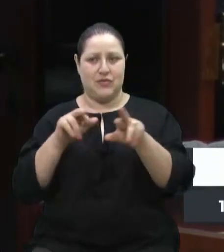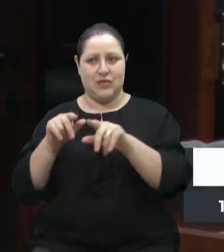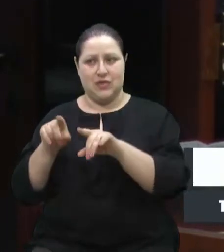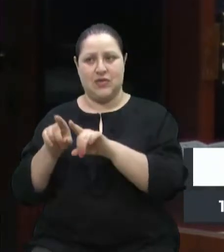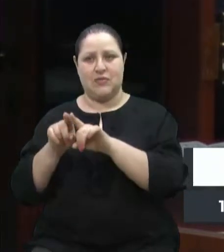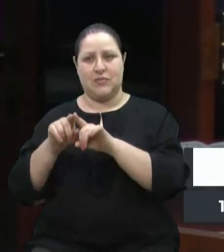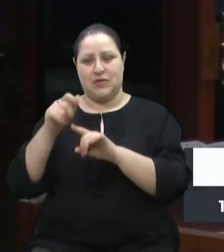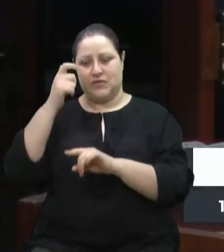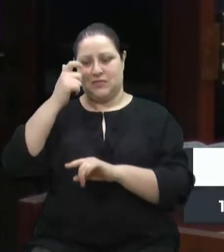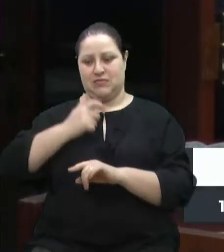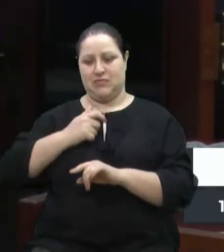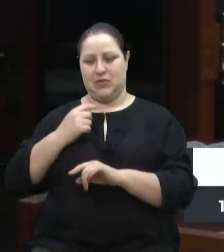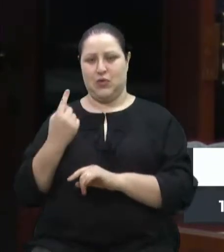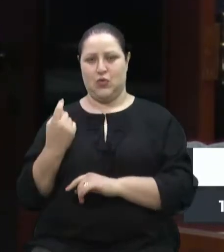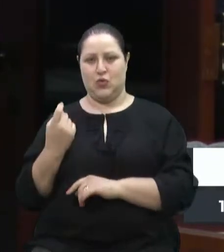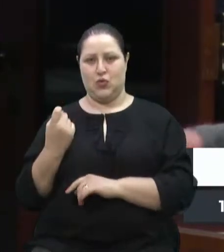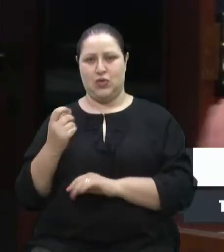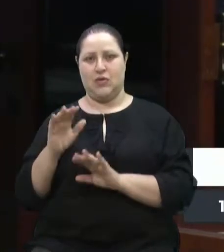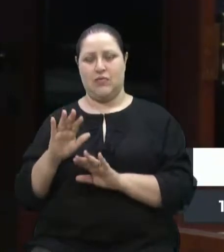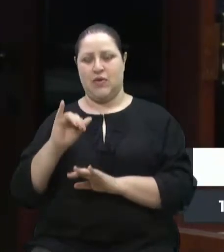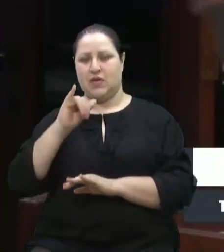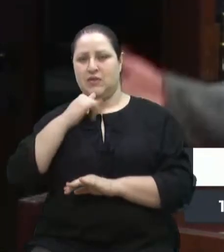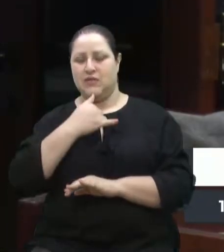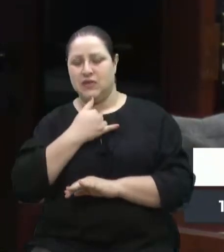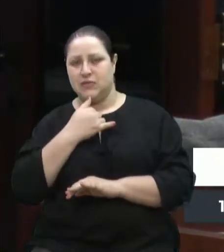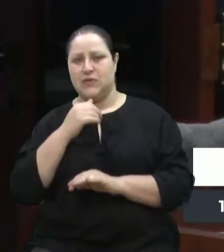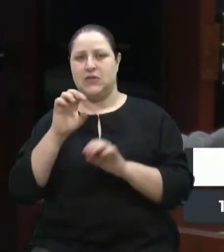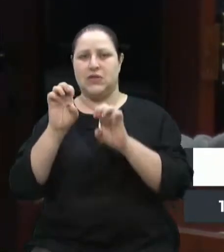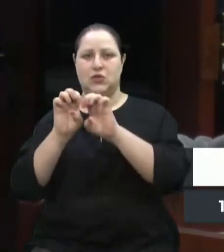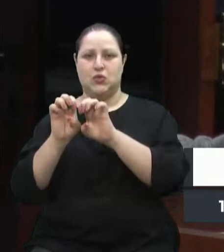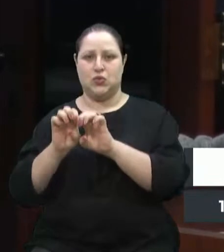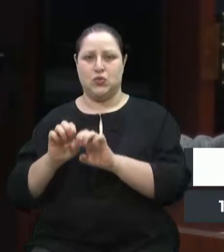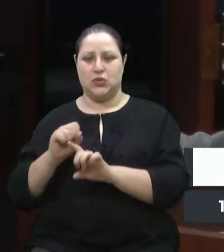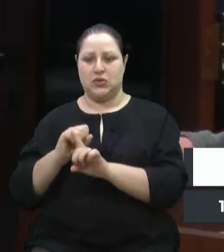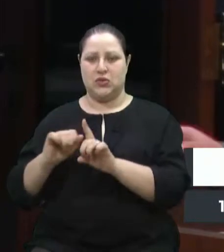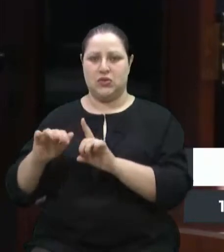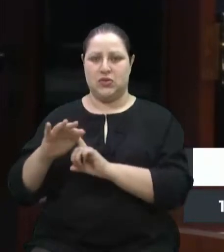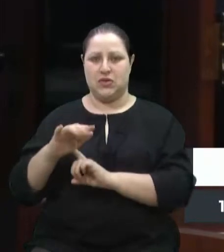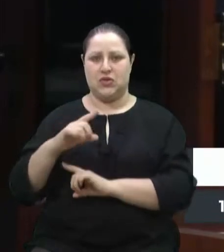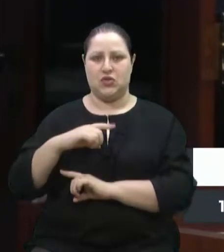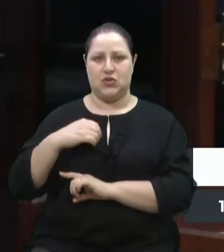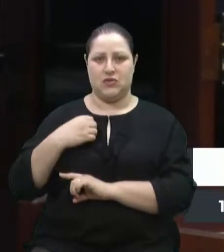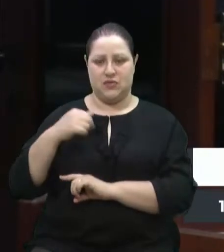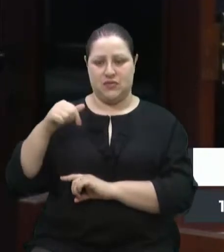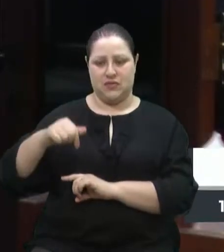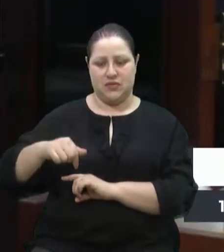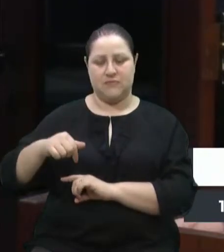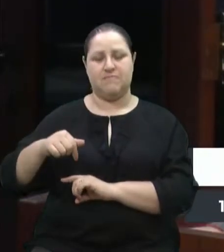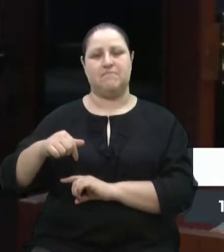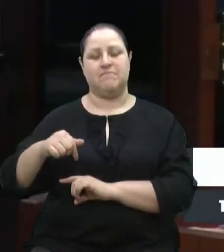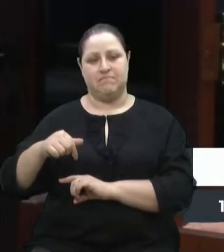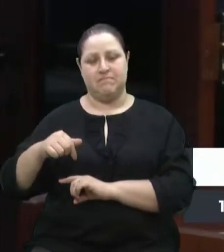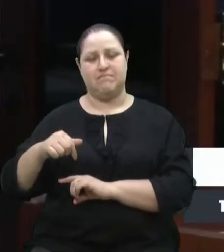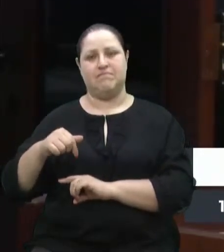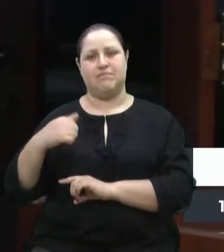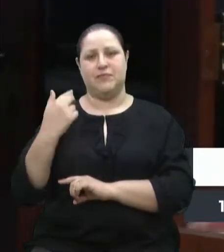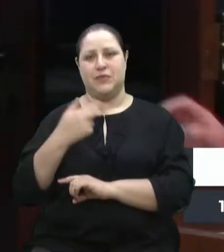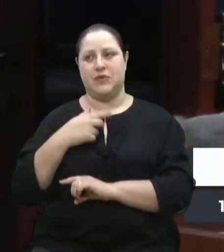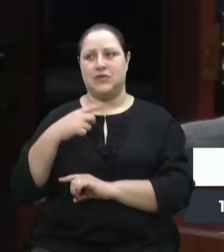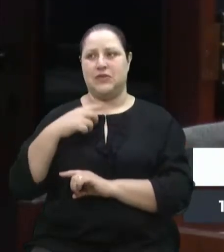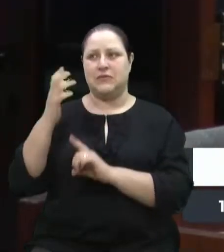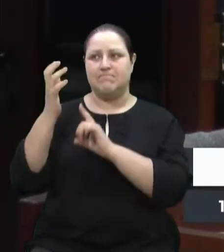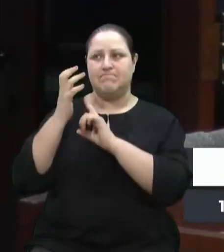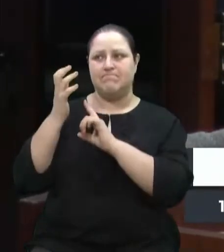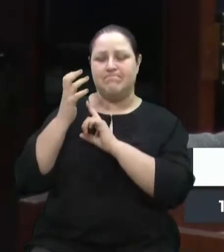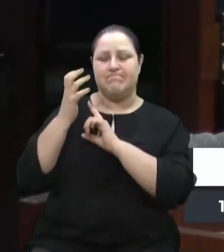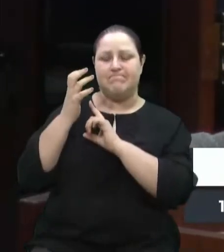mas que, infelizmente, pela estrutura de sociedade que a gente tem, a gente vai nos condicionando e aprendendo